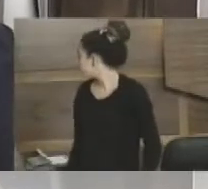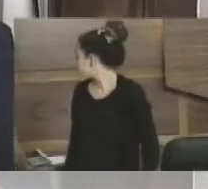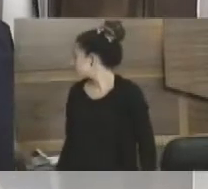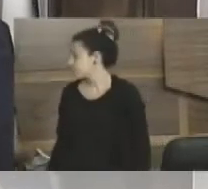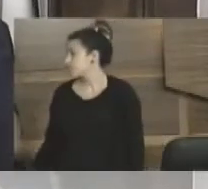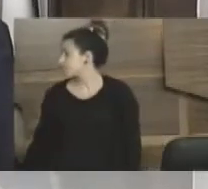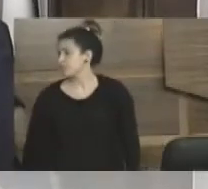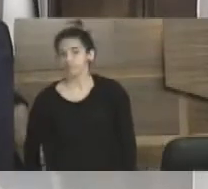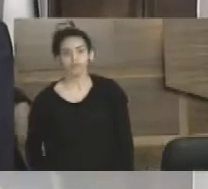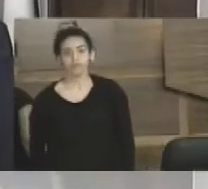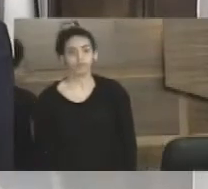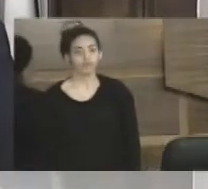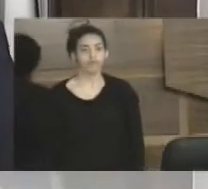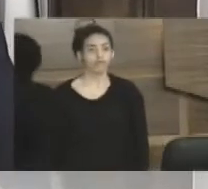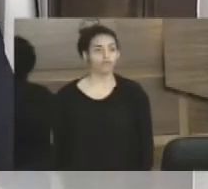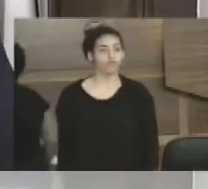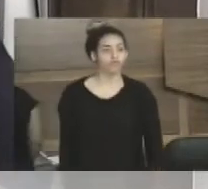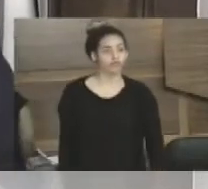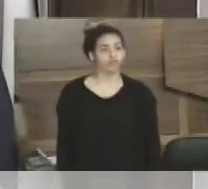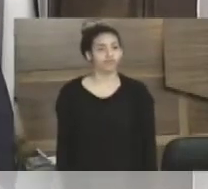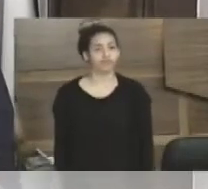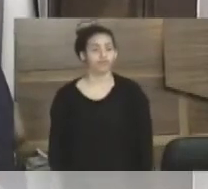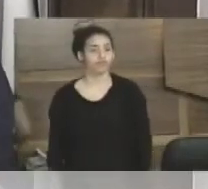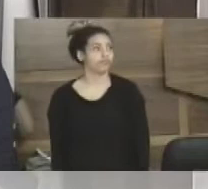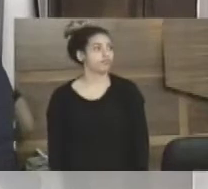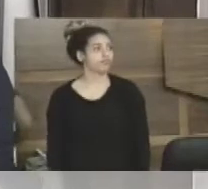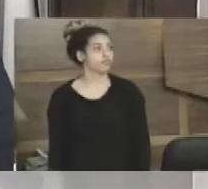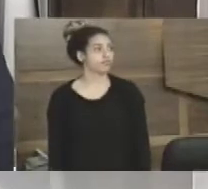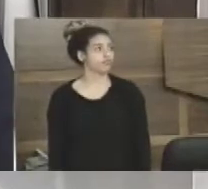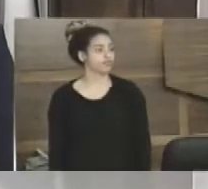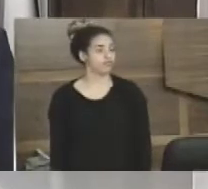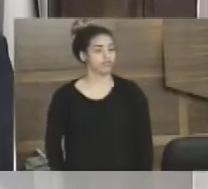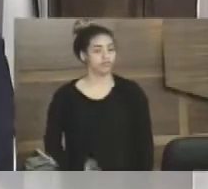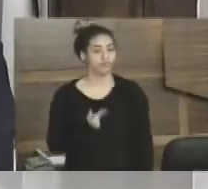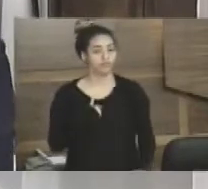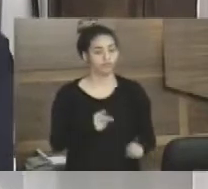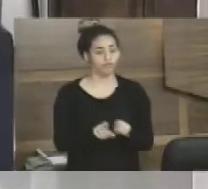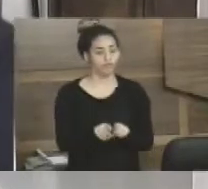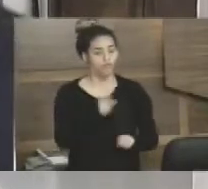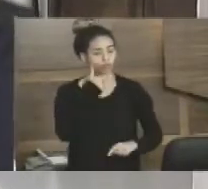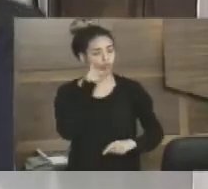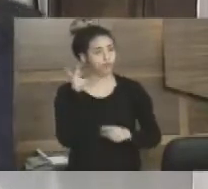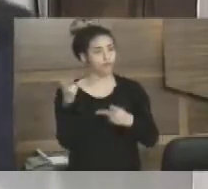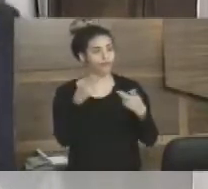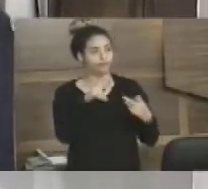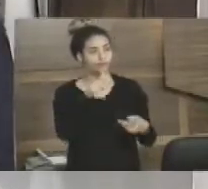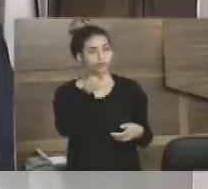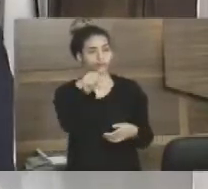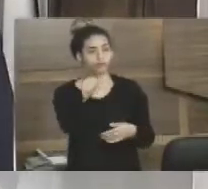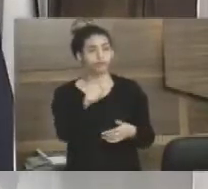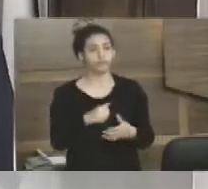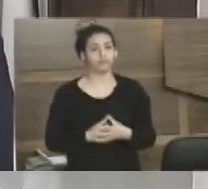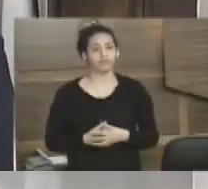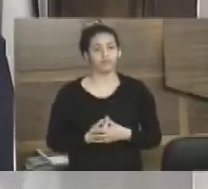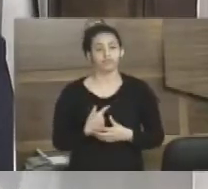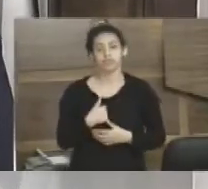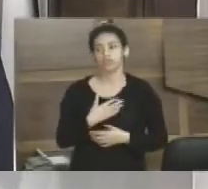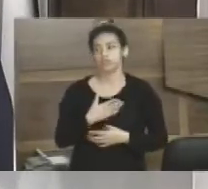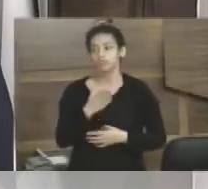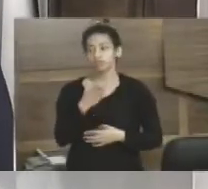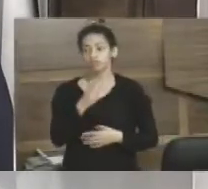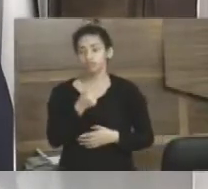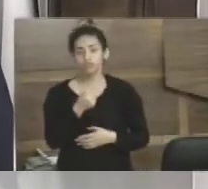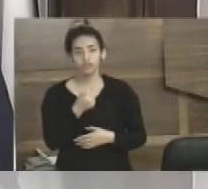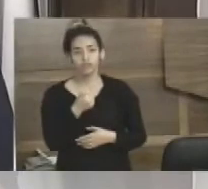acho que Angra tem que ser prioridade sim para a Eletro. E eu tive também ontem visitando a UPA, eu cheguei